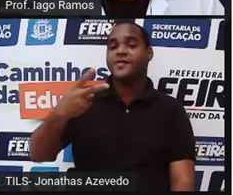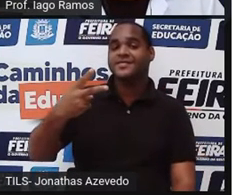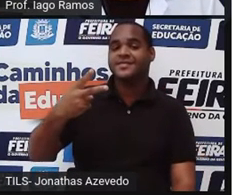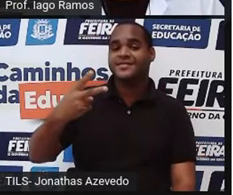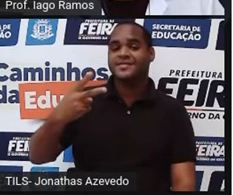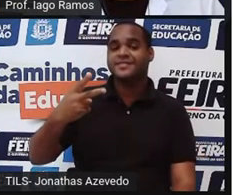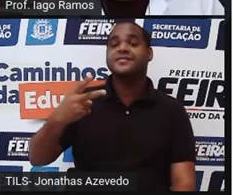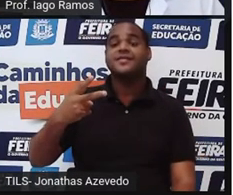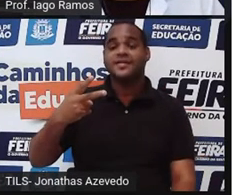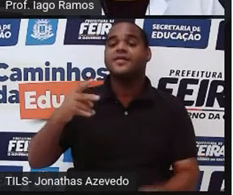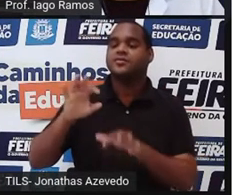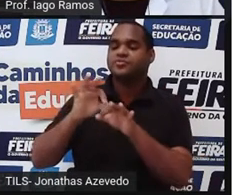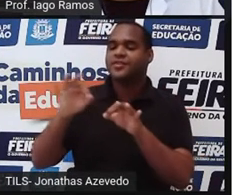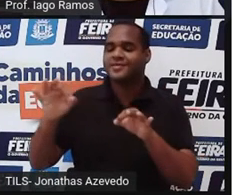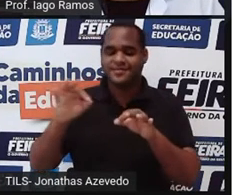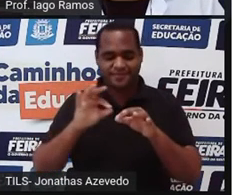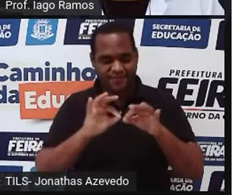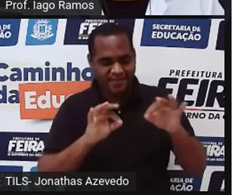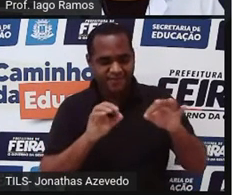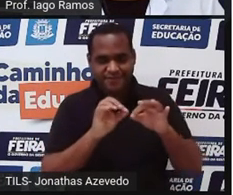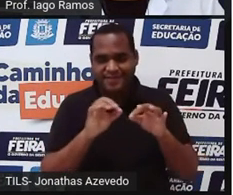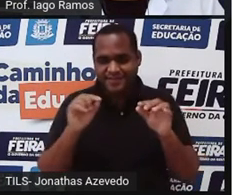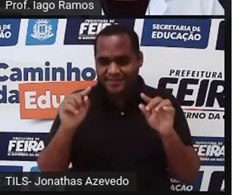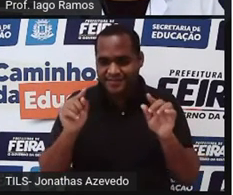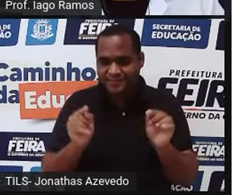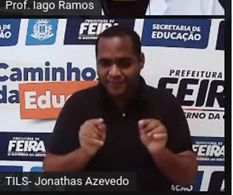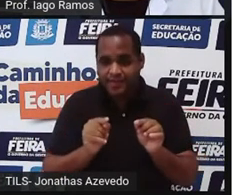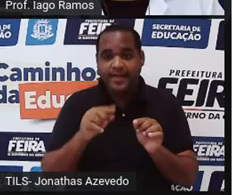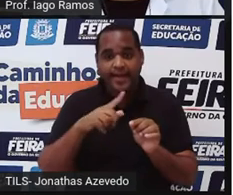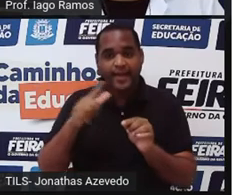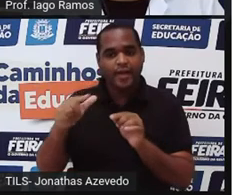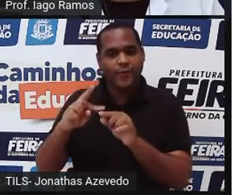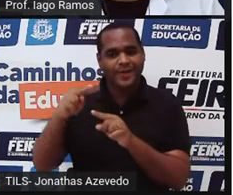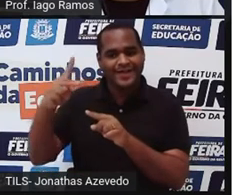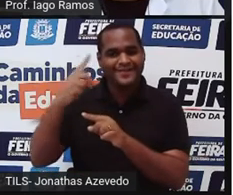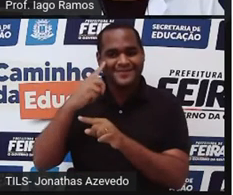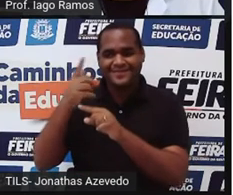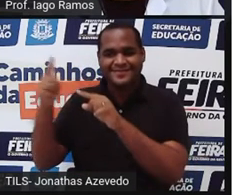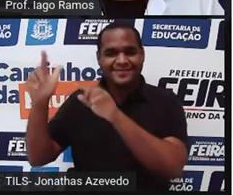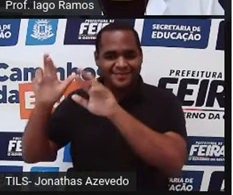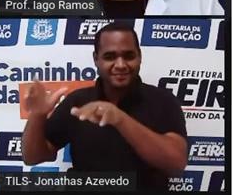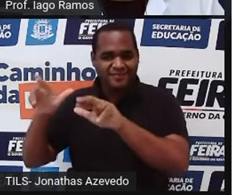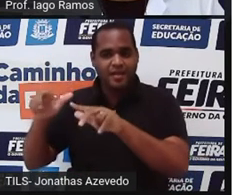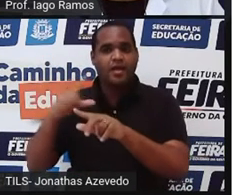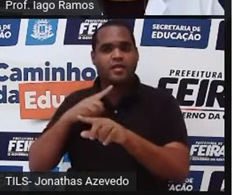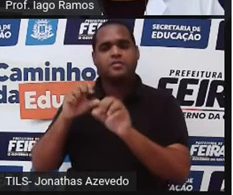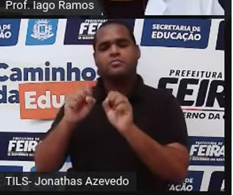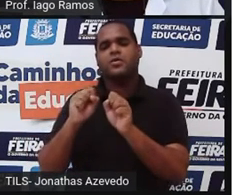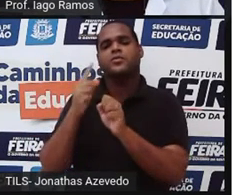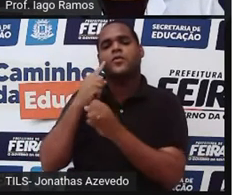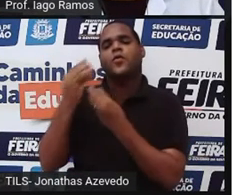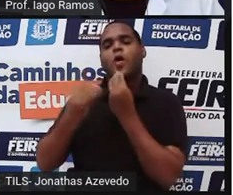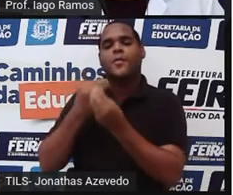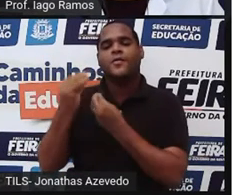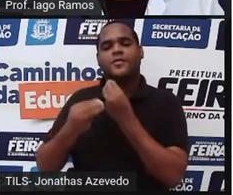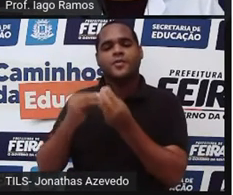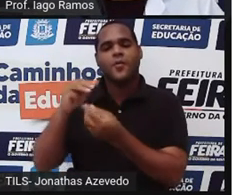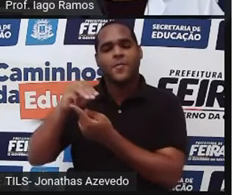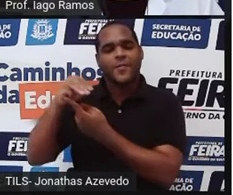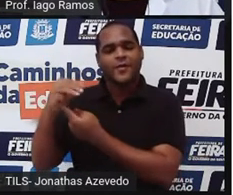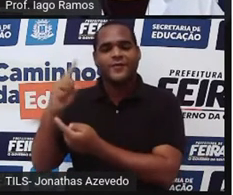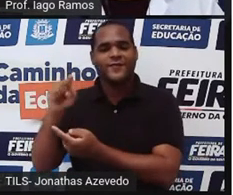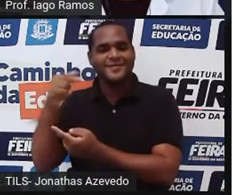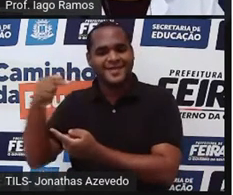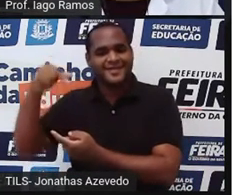A distância dos vértices do losango amarelo ao quadrado externo será de 1 módulo e 7 décimos.